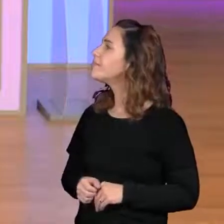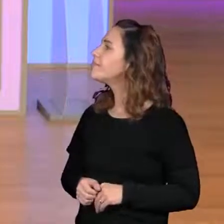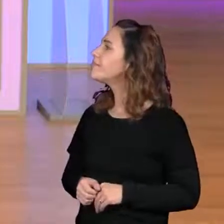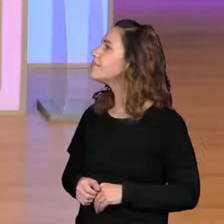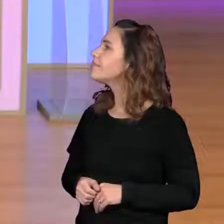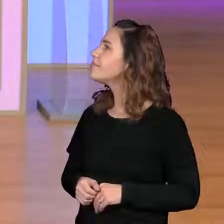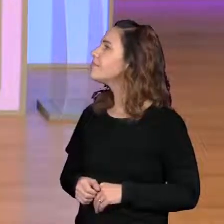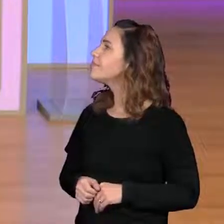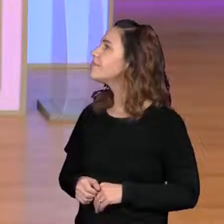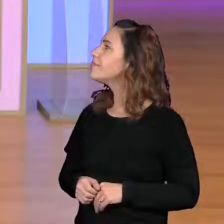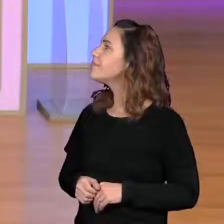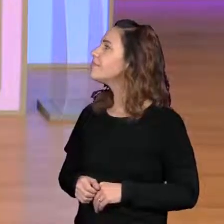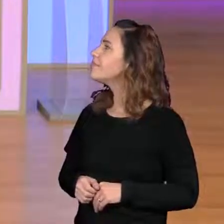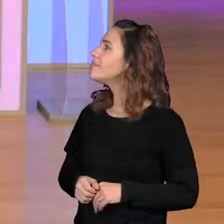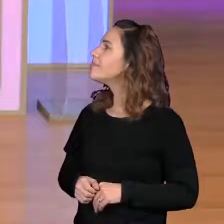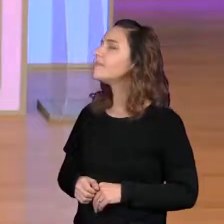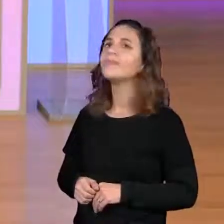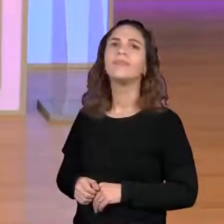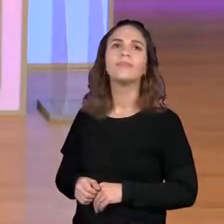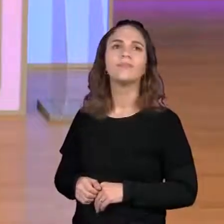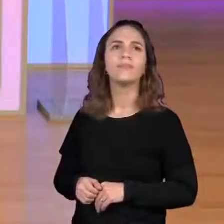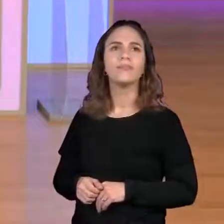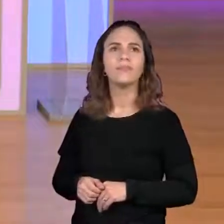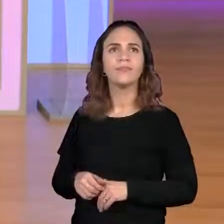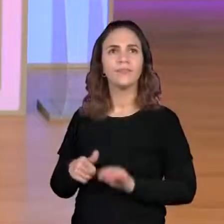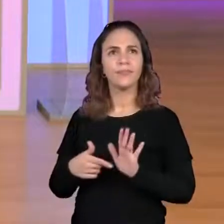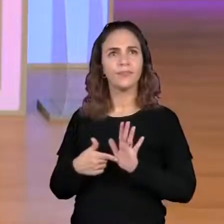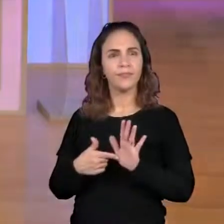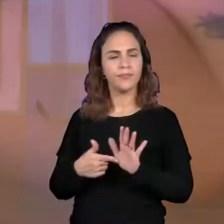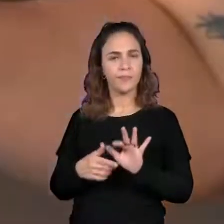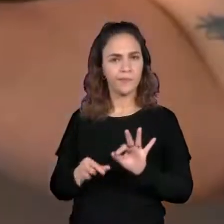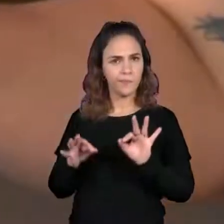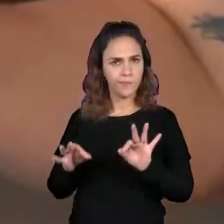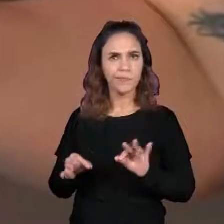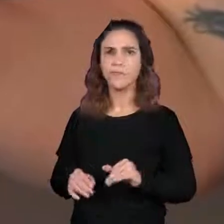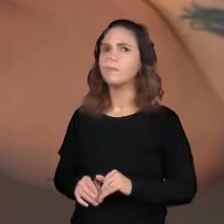bússola no aparelho de celular. Certo?